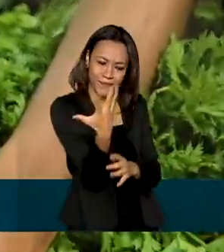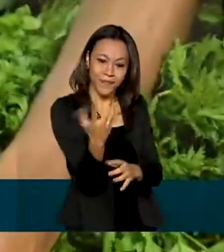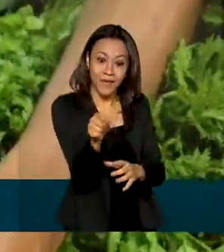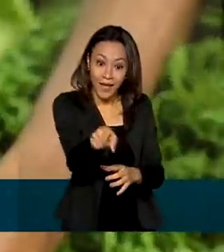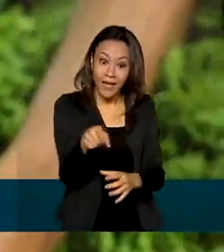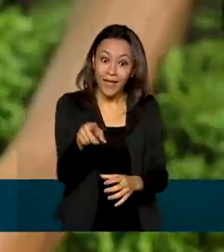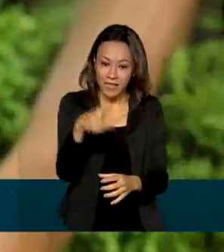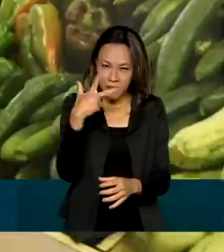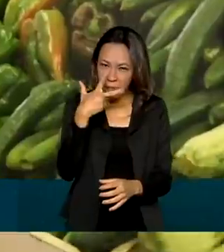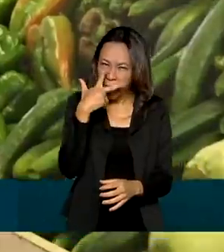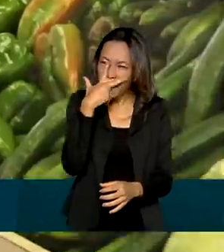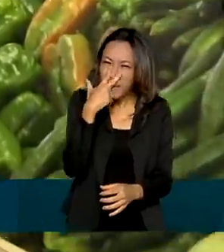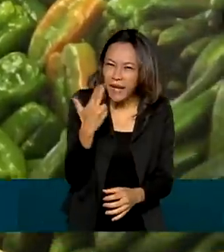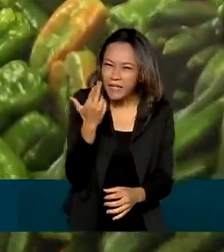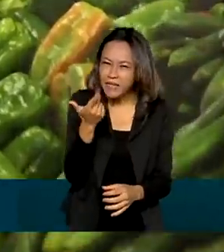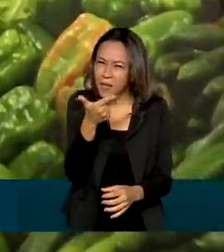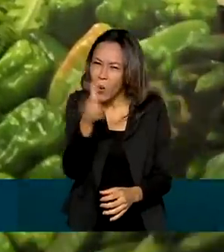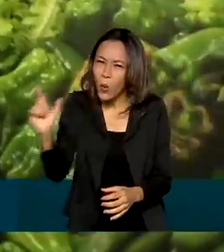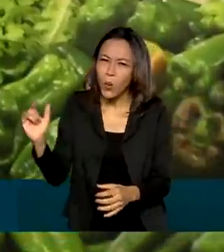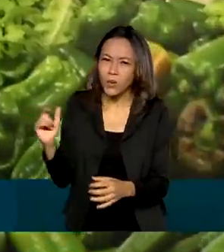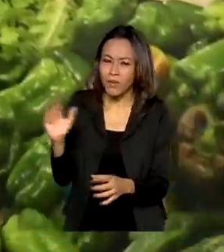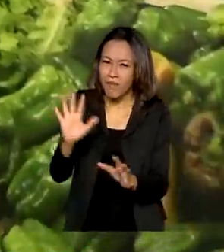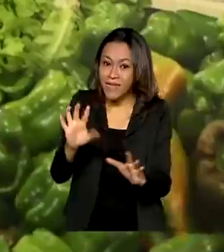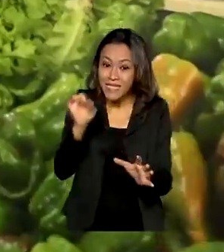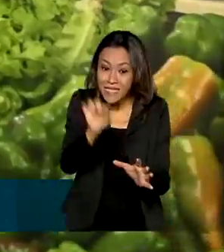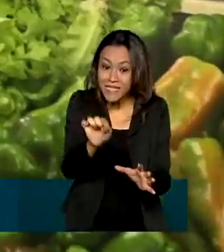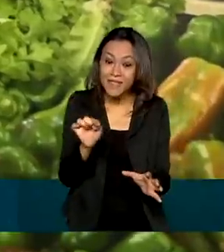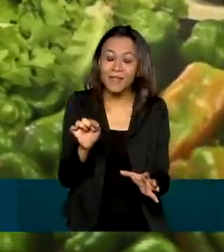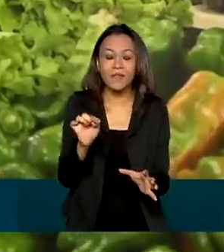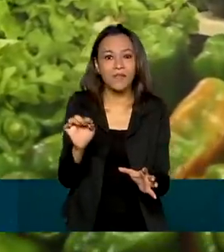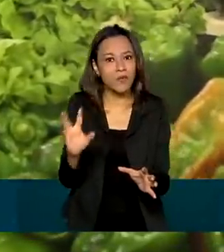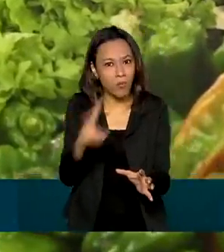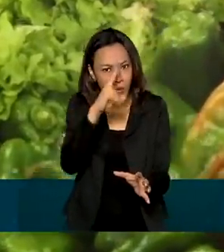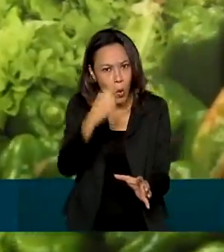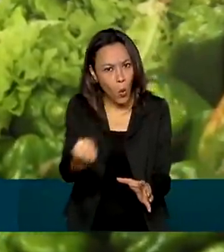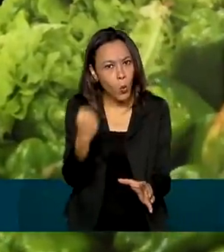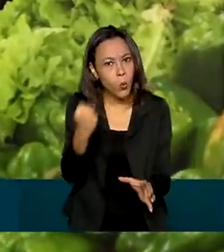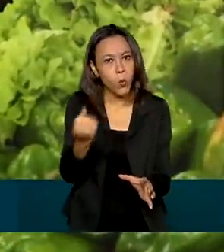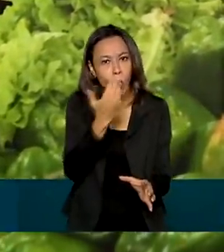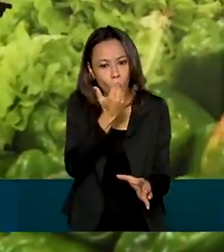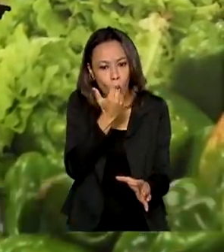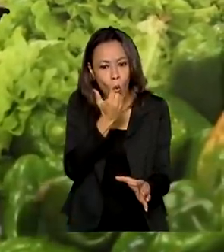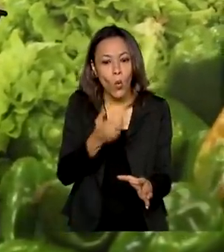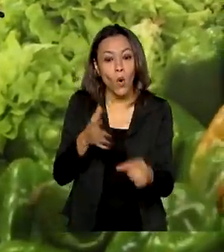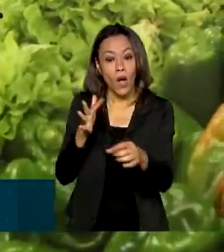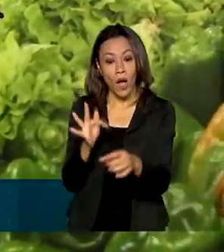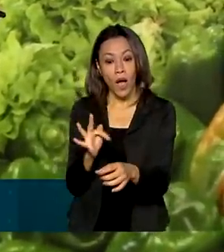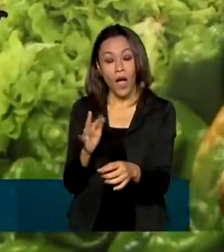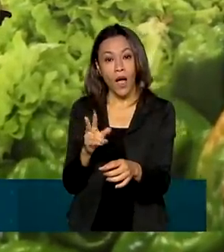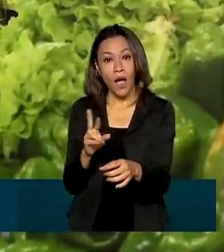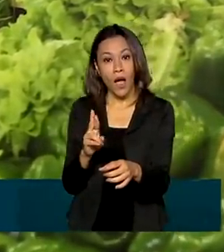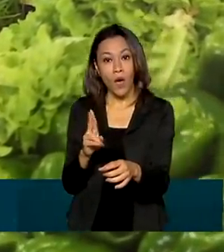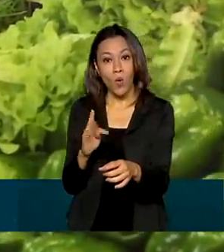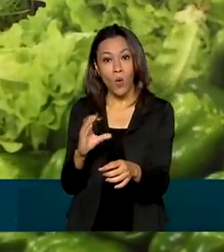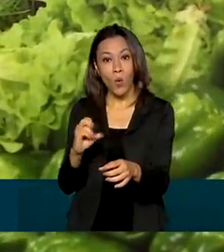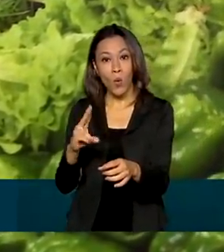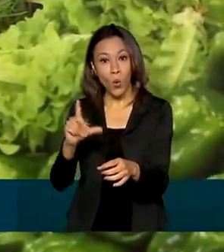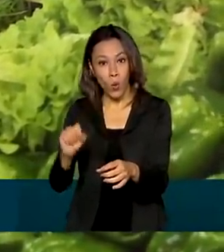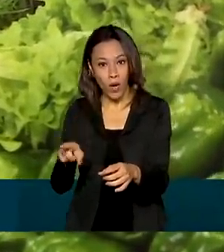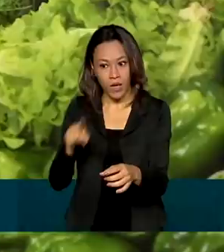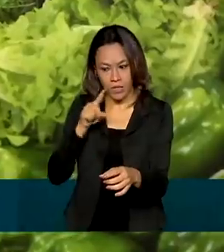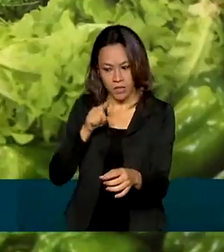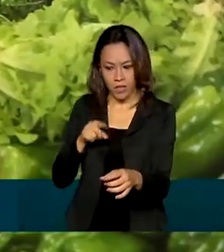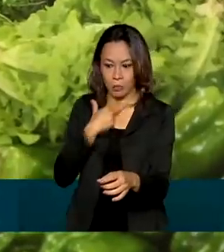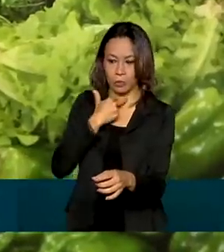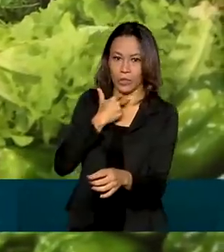com ervas daninhas. Mas, na verdade, elas são muito nutritivas. A rúcula, por exemplo, já foi considerada uma erva daninha.